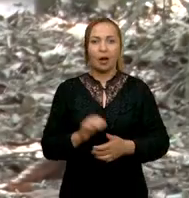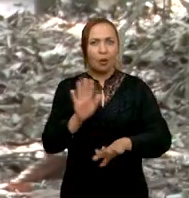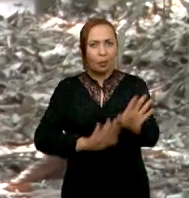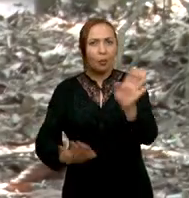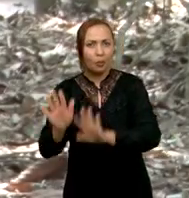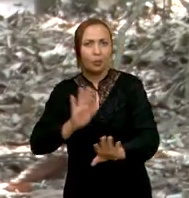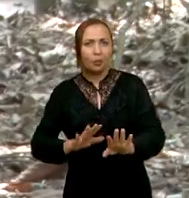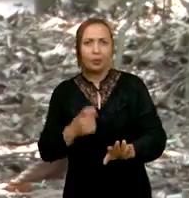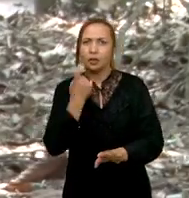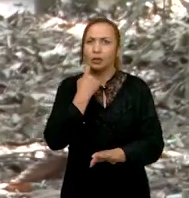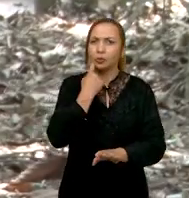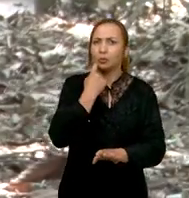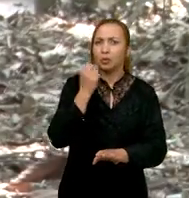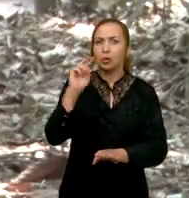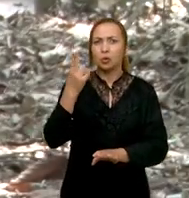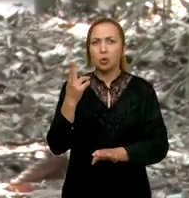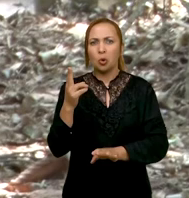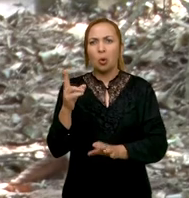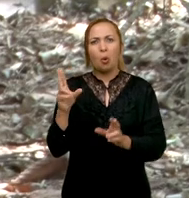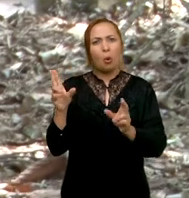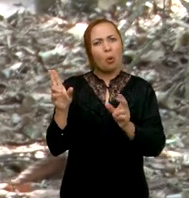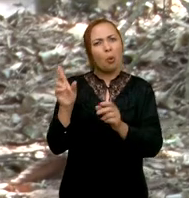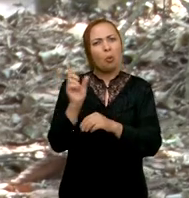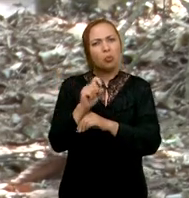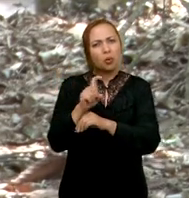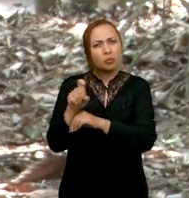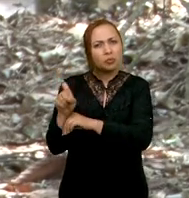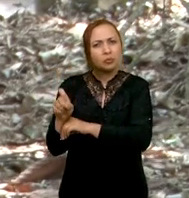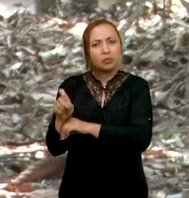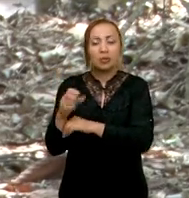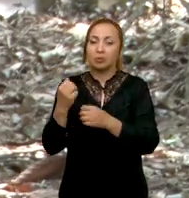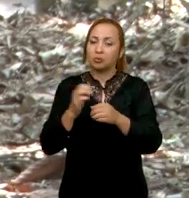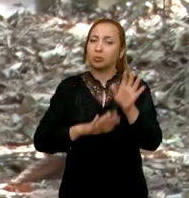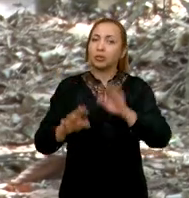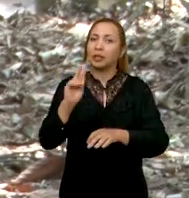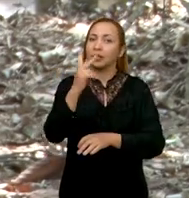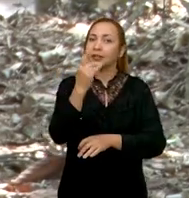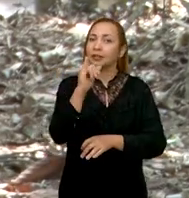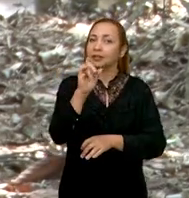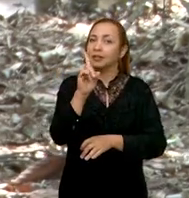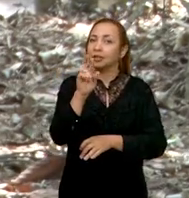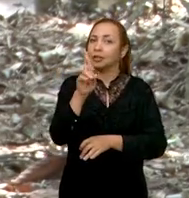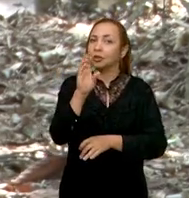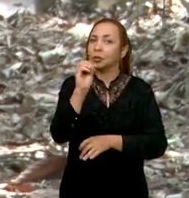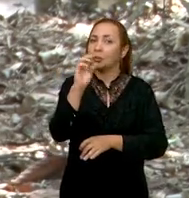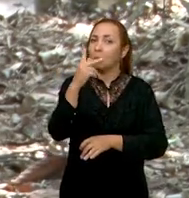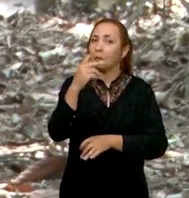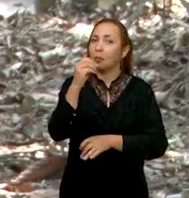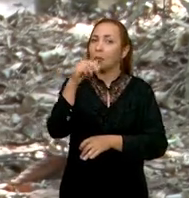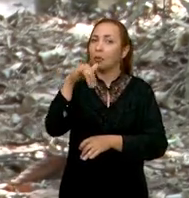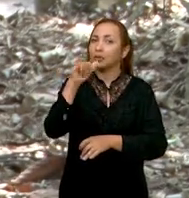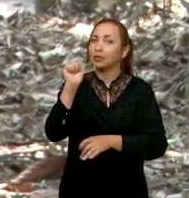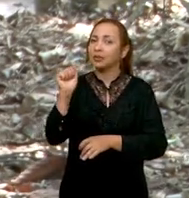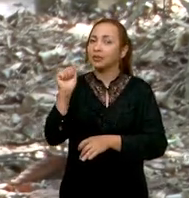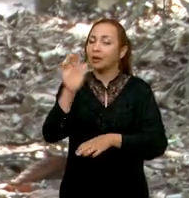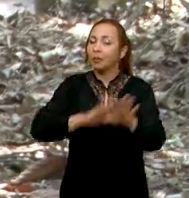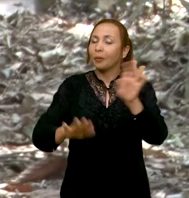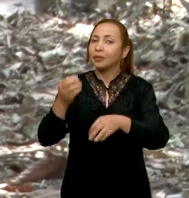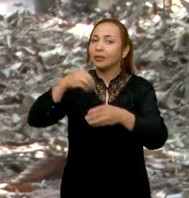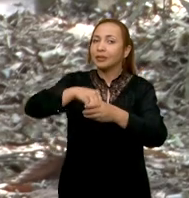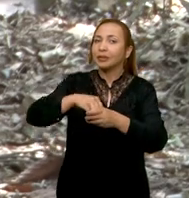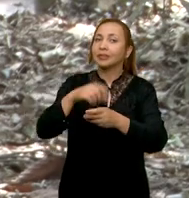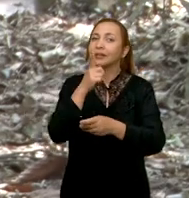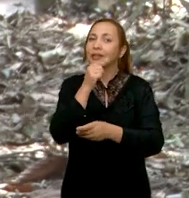Criar peixes ou crustáceos associados à plantação de vegetais em sistema de hidroponia, ou seja, em água. Esse é o